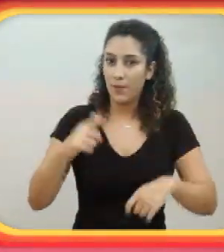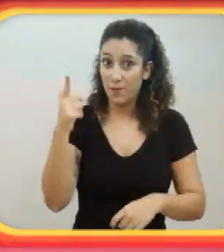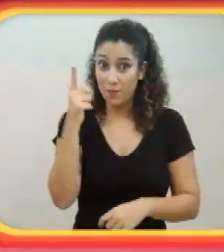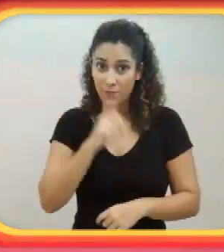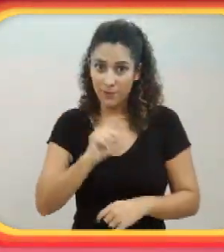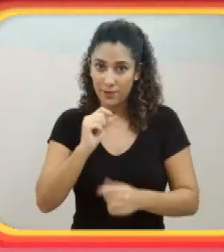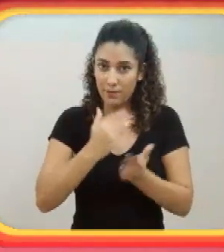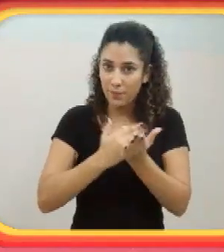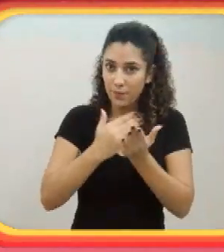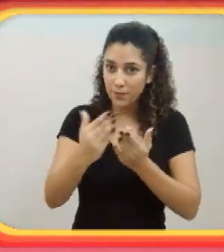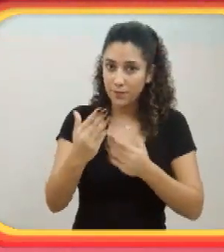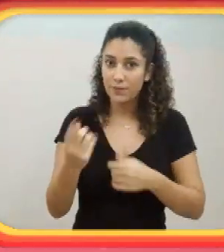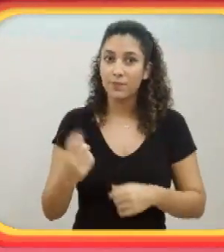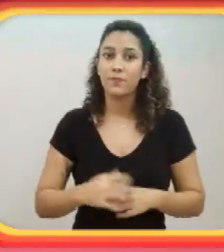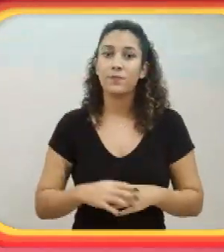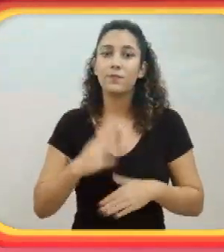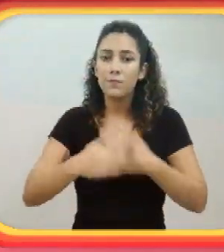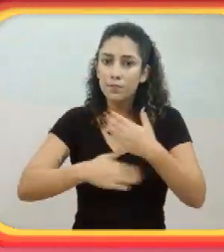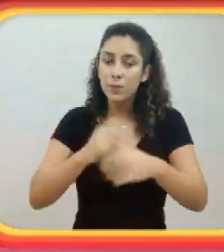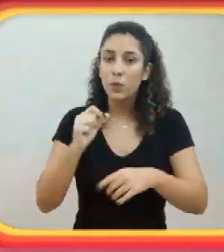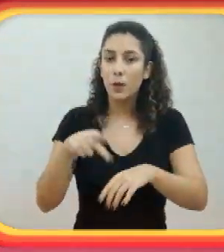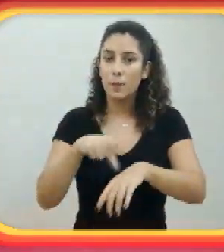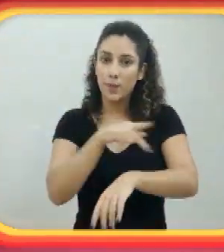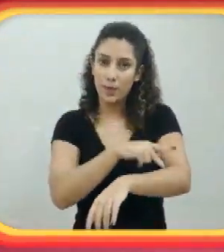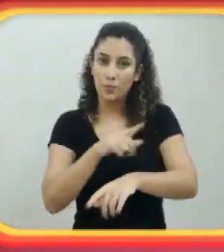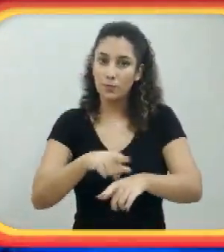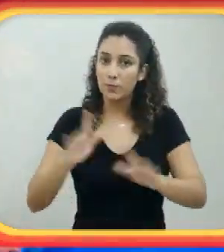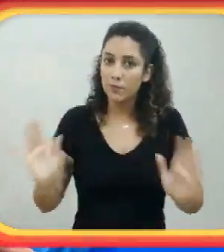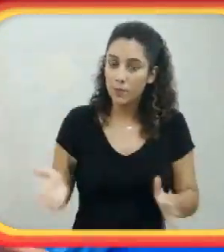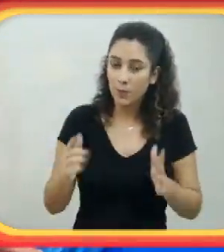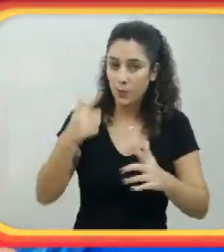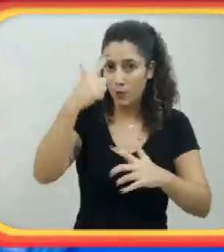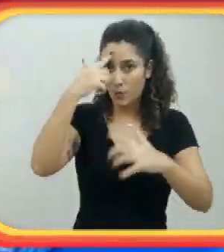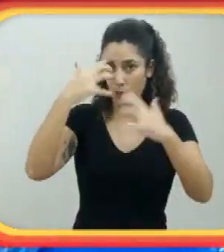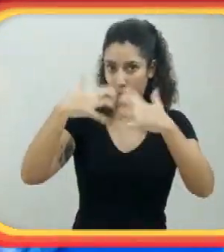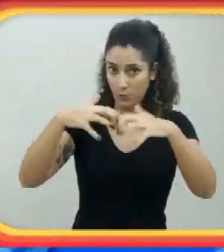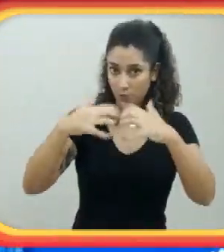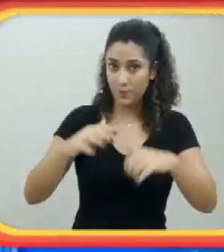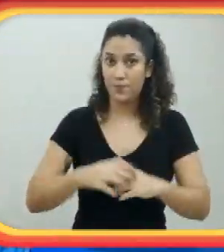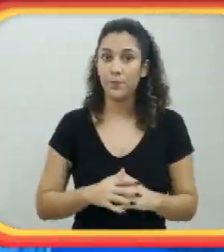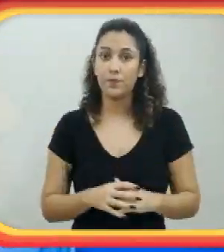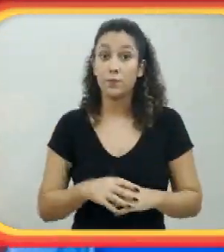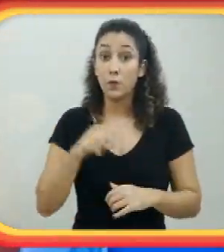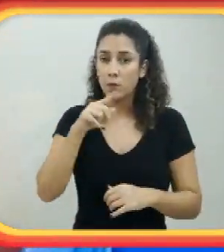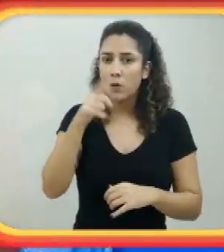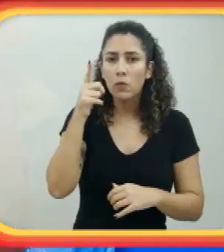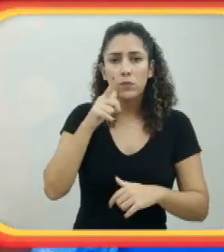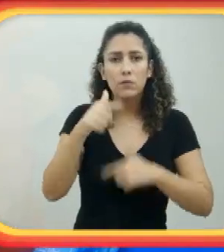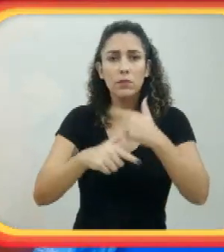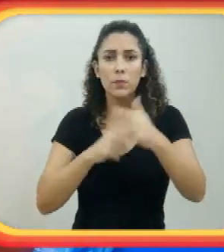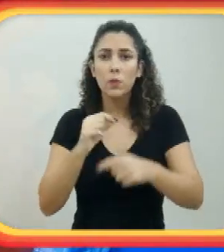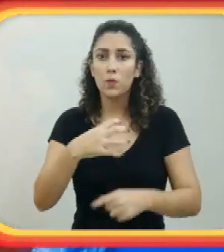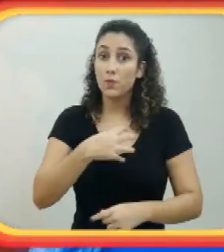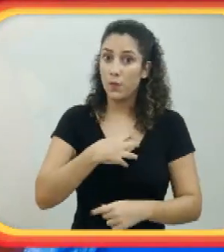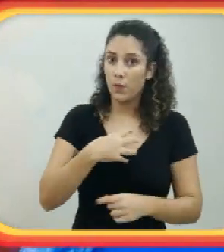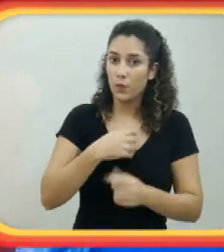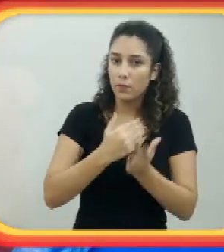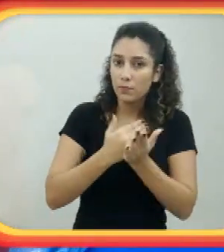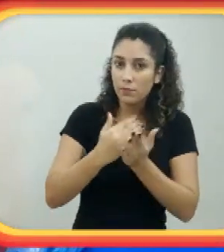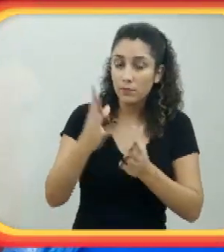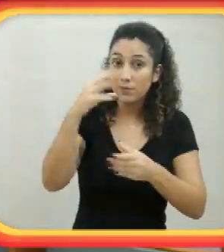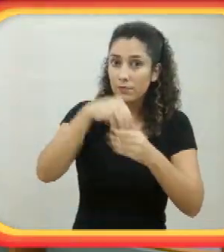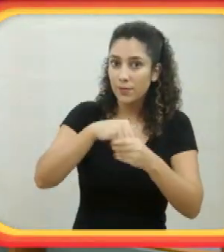da nossa capacitação, a gente consegue introduzir algo voltado para a parte pedagógica, para a estimulação